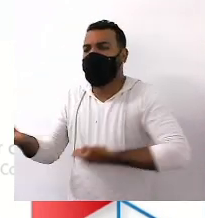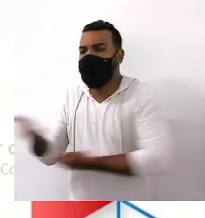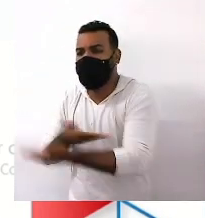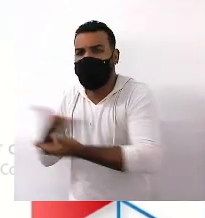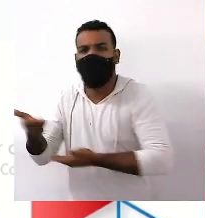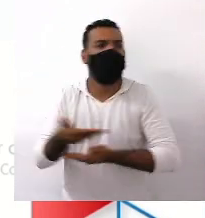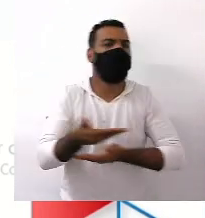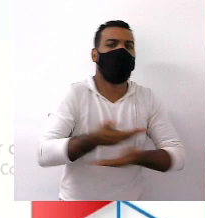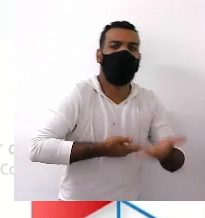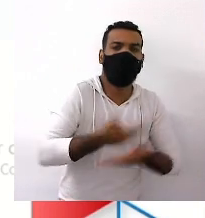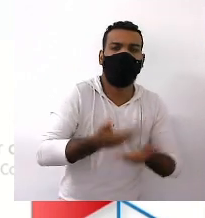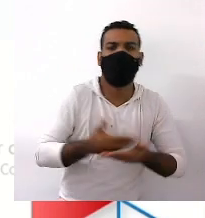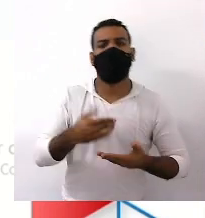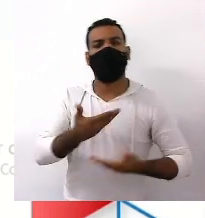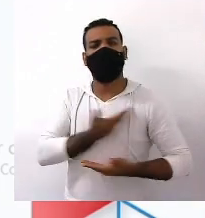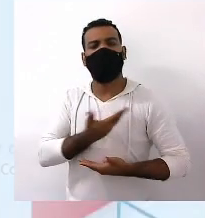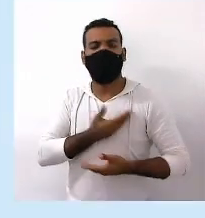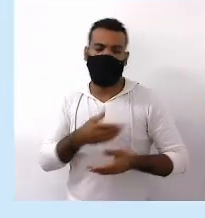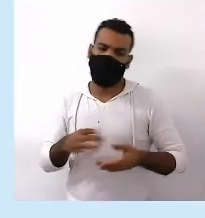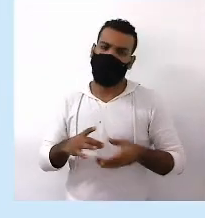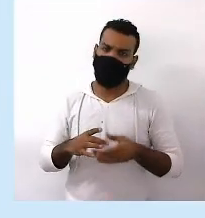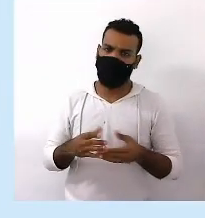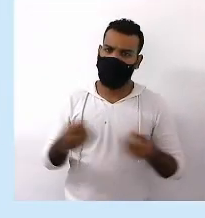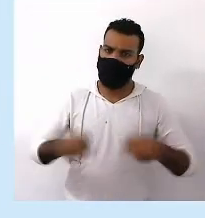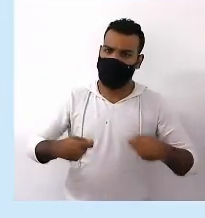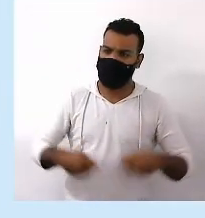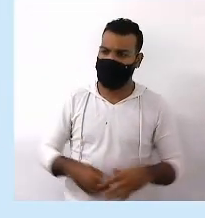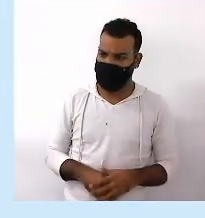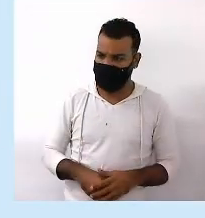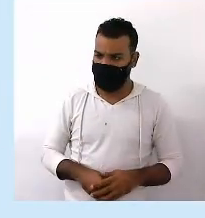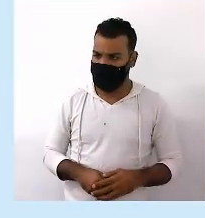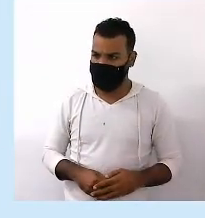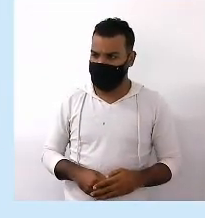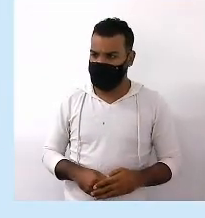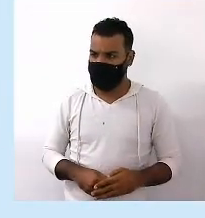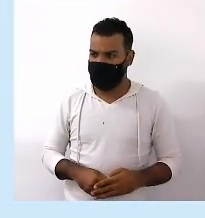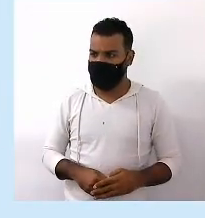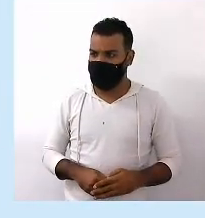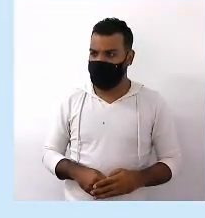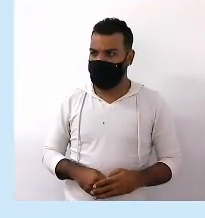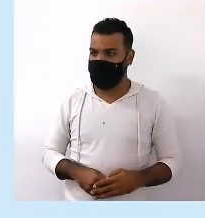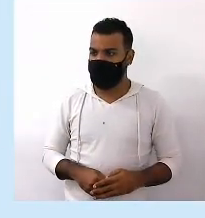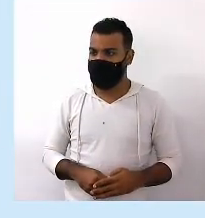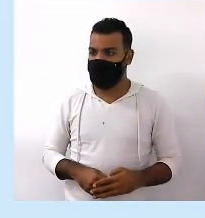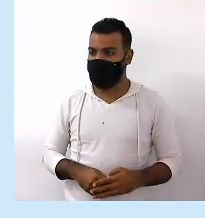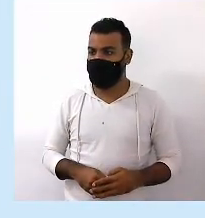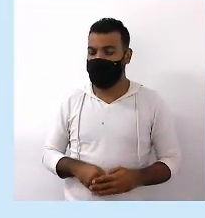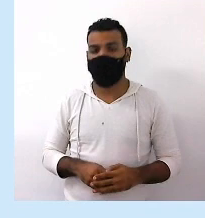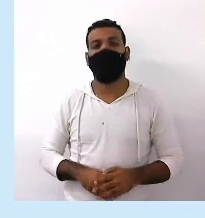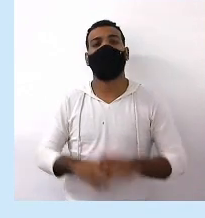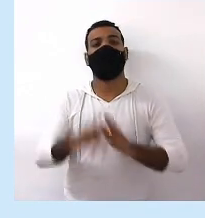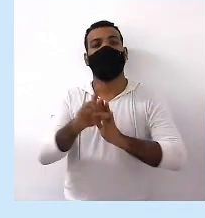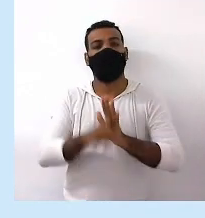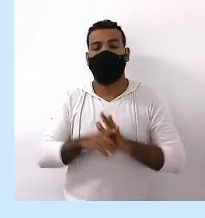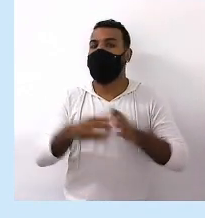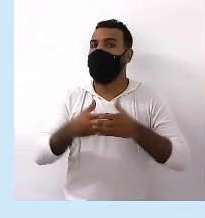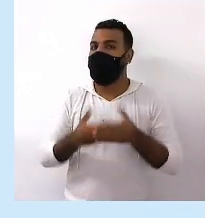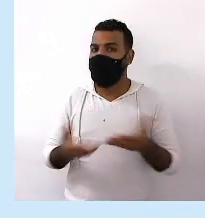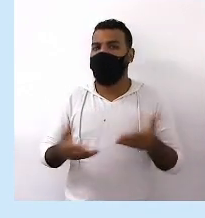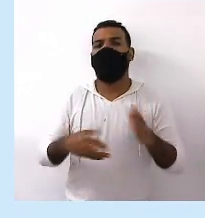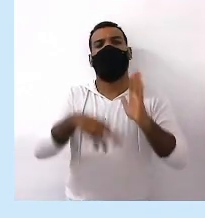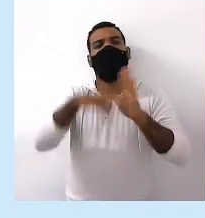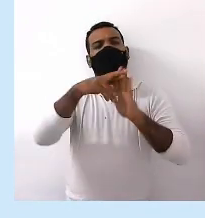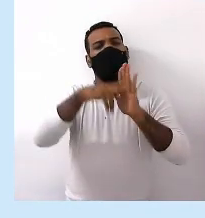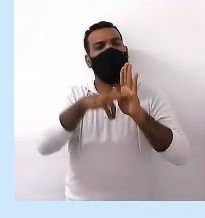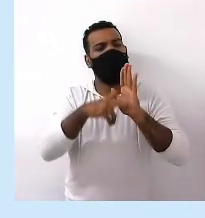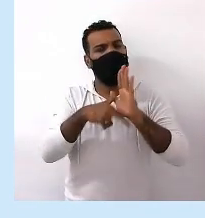Com espírito de fraternidade Esse artigo Dentro da nossa declaração Universal Ele é amplo E rege A todos